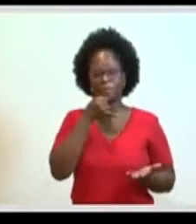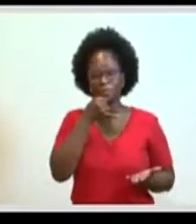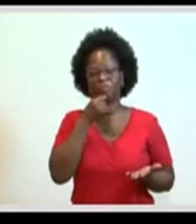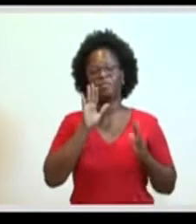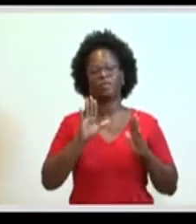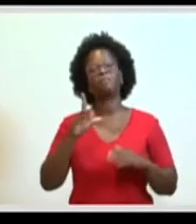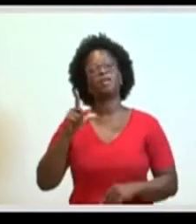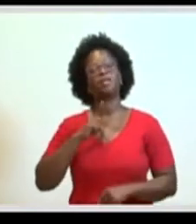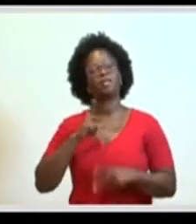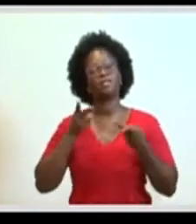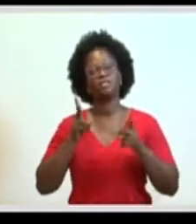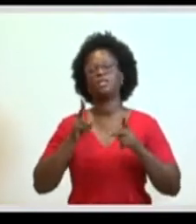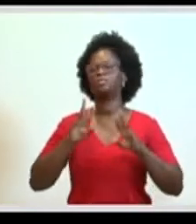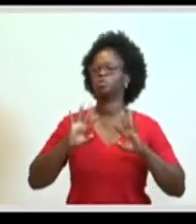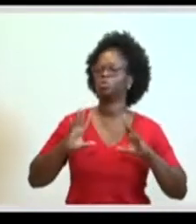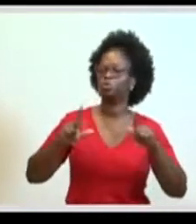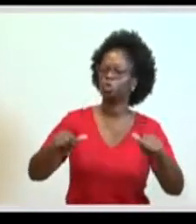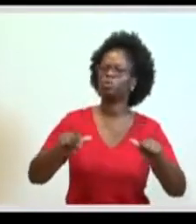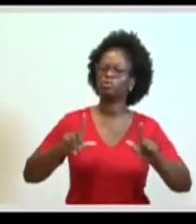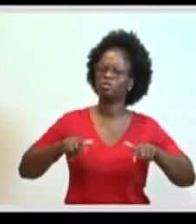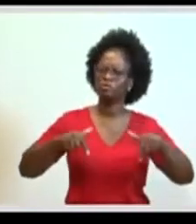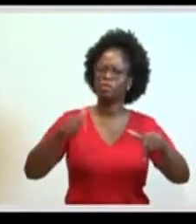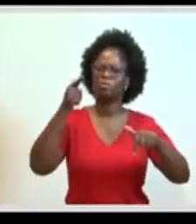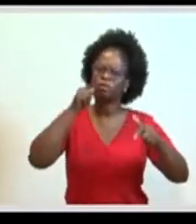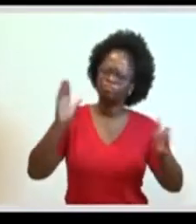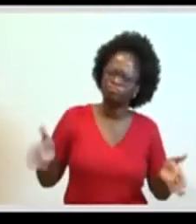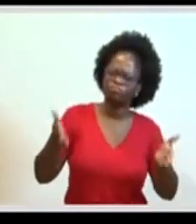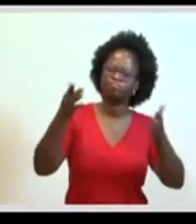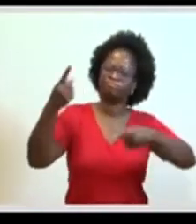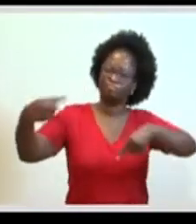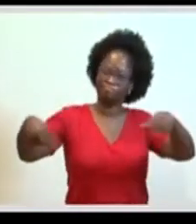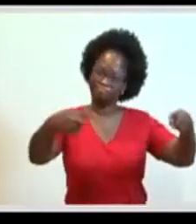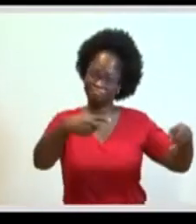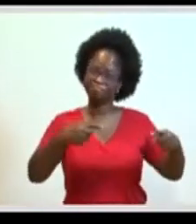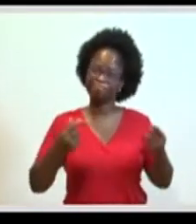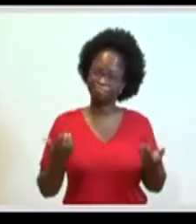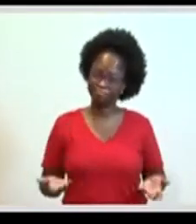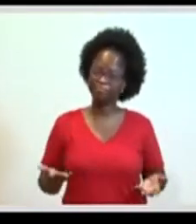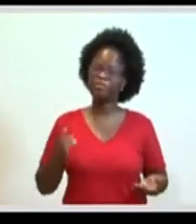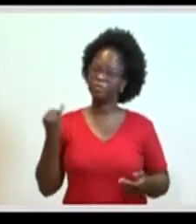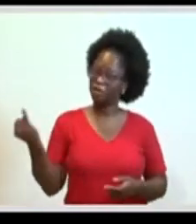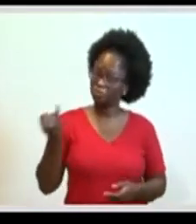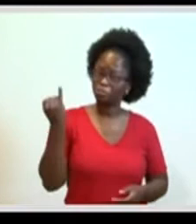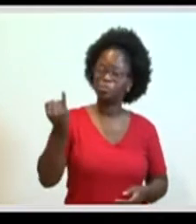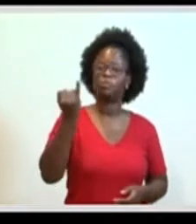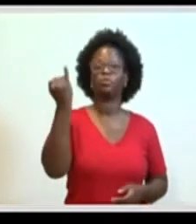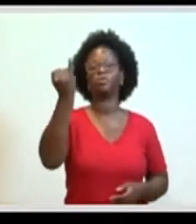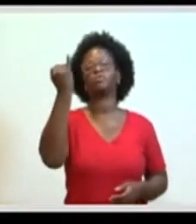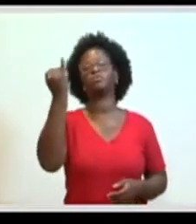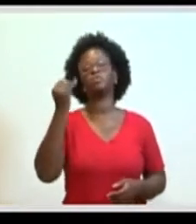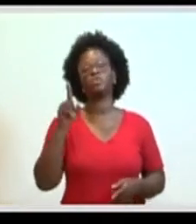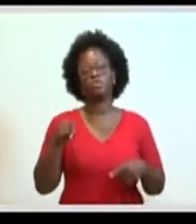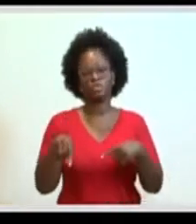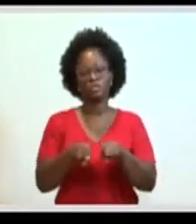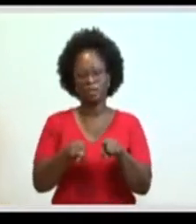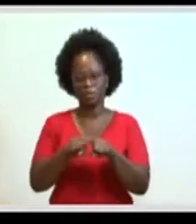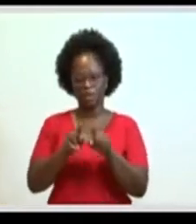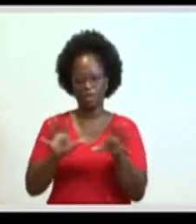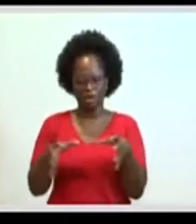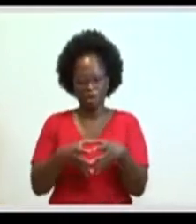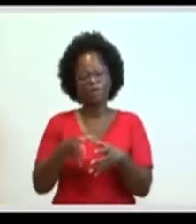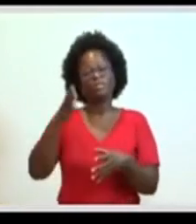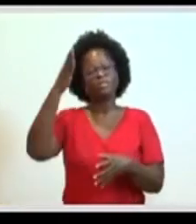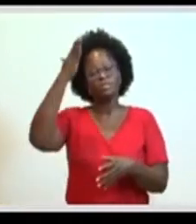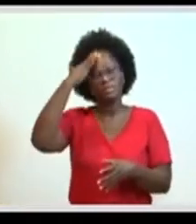usando todos os recursos para promover o debate. É muito importante também que a comunidade